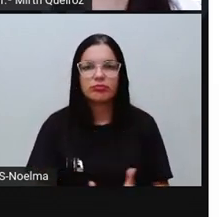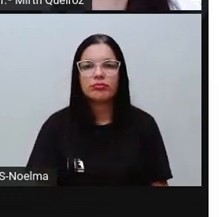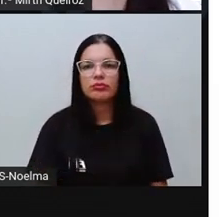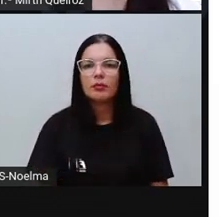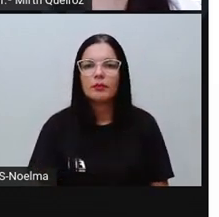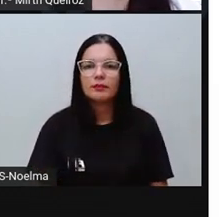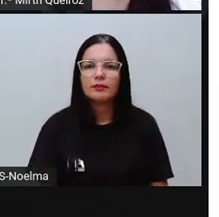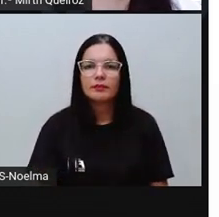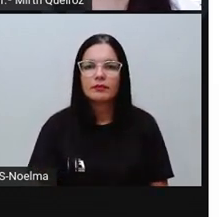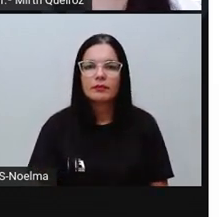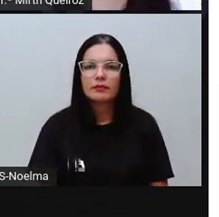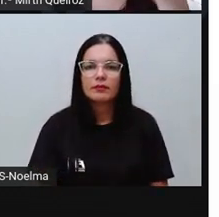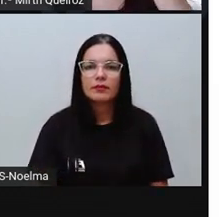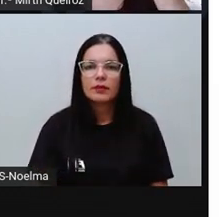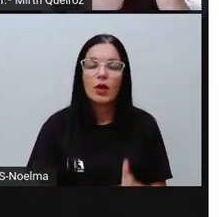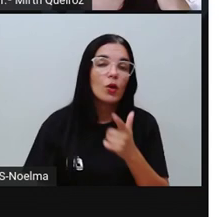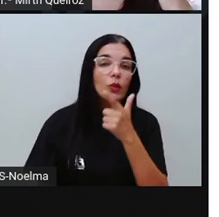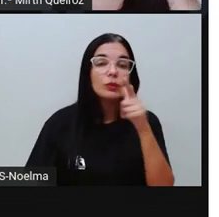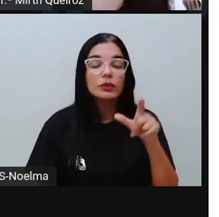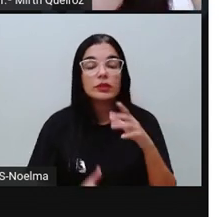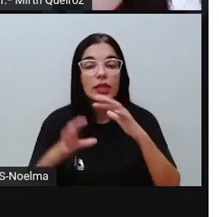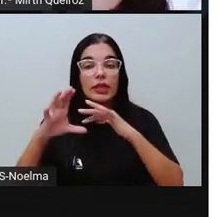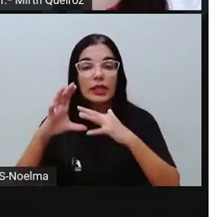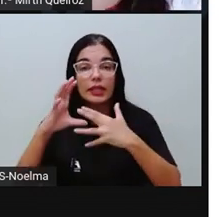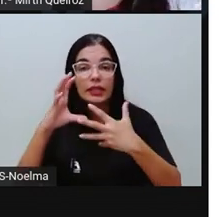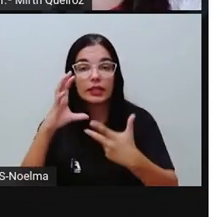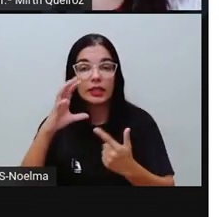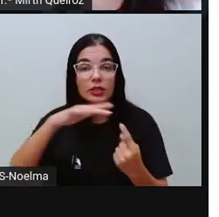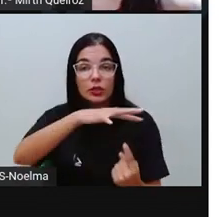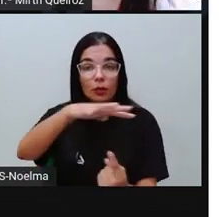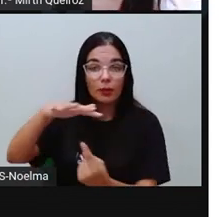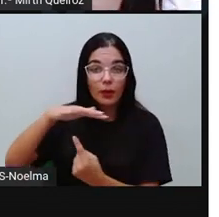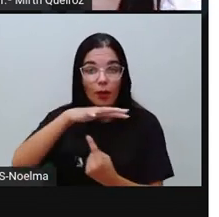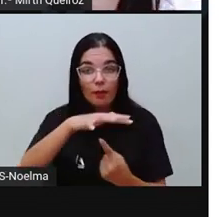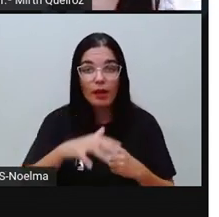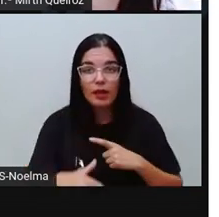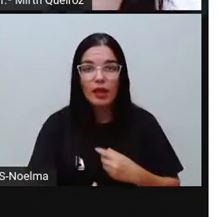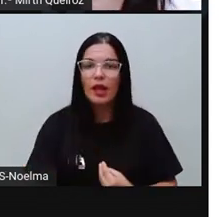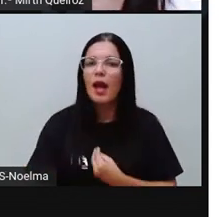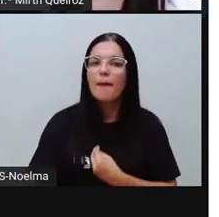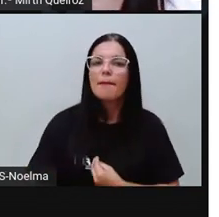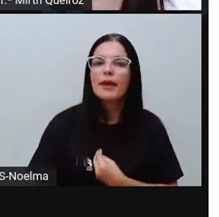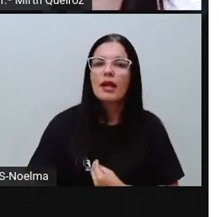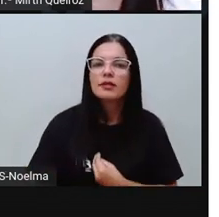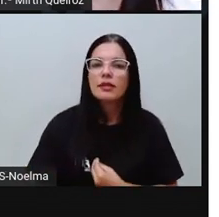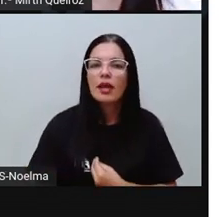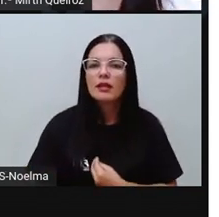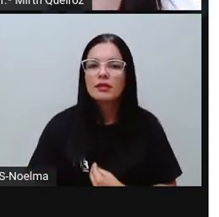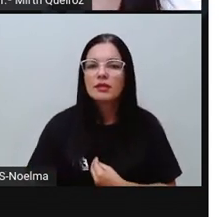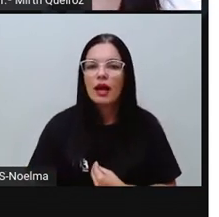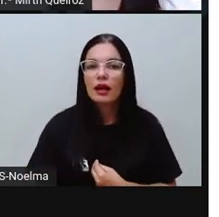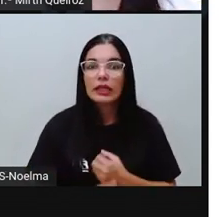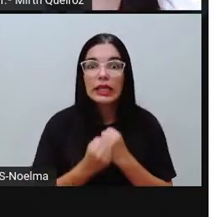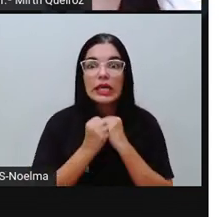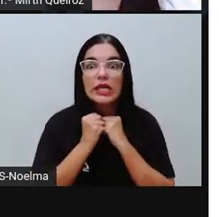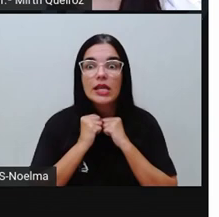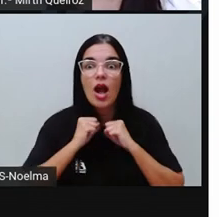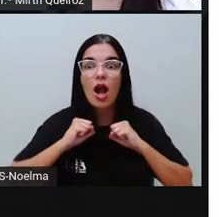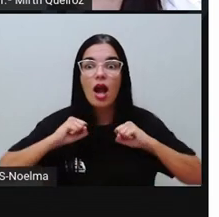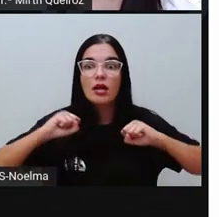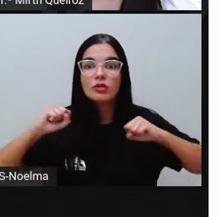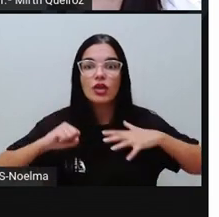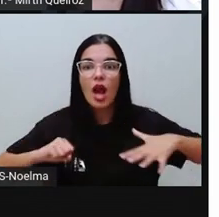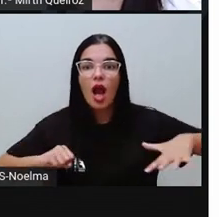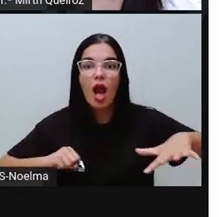natureza, certo? Uma das principais características do bioma é a presença de uma imensa